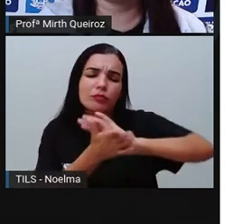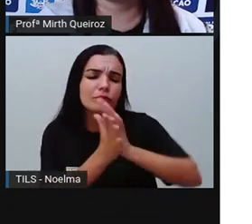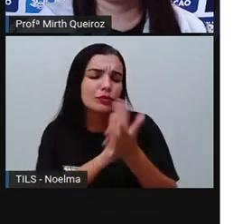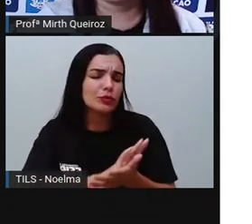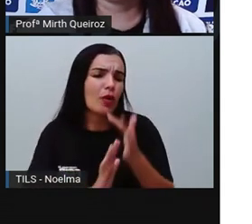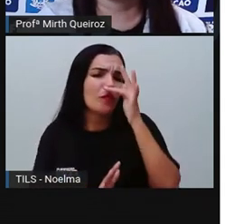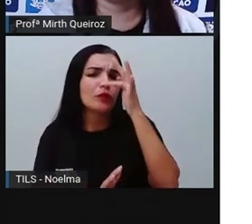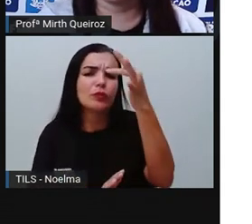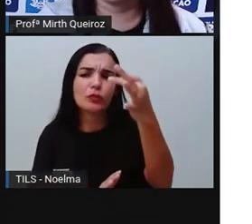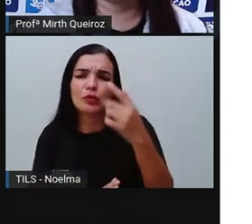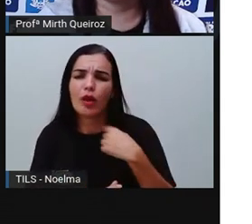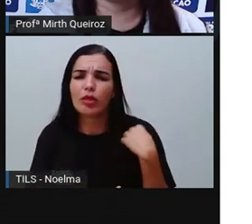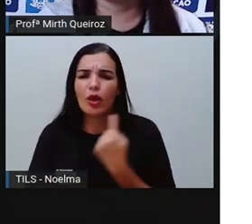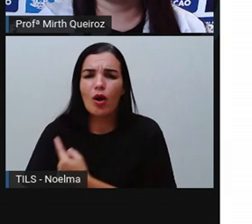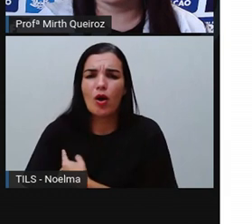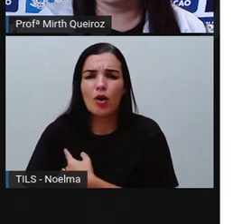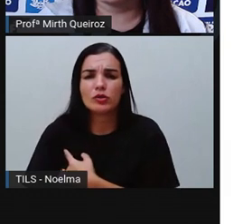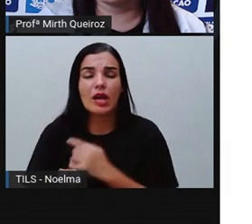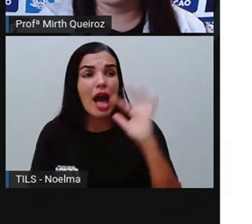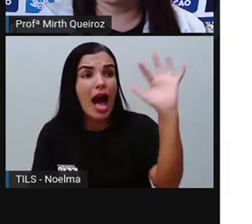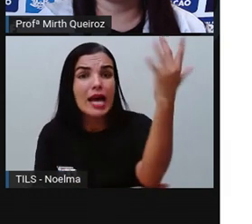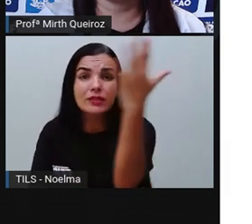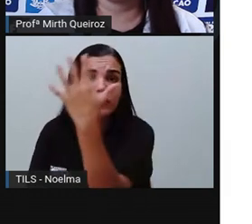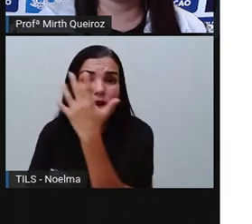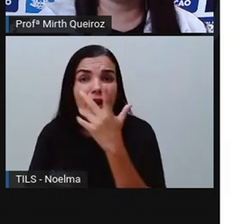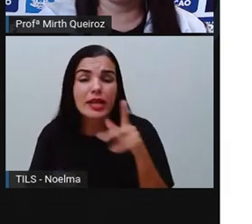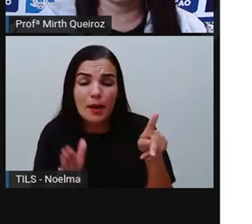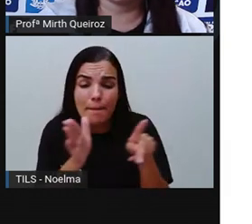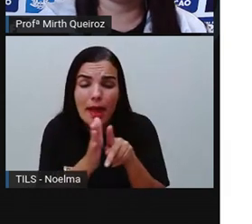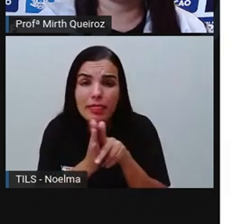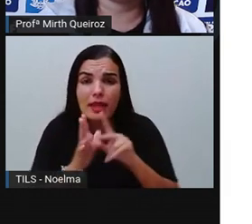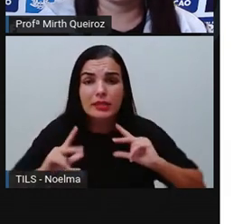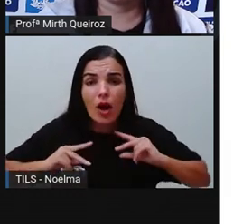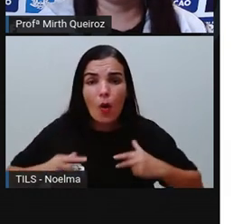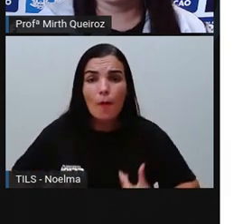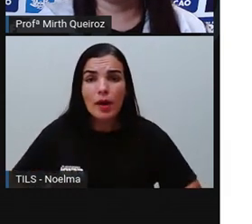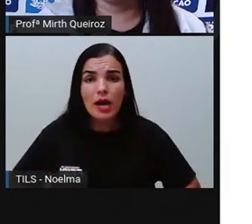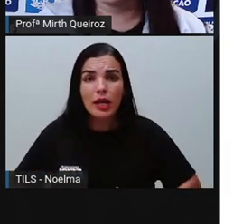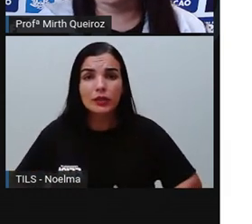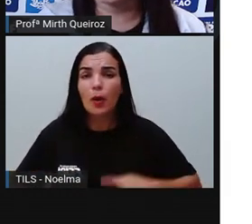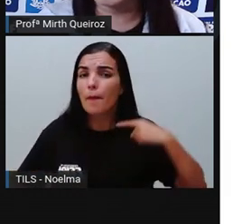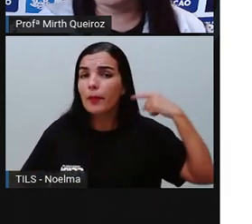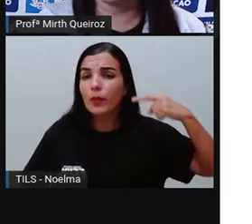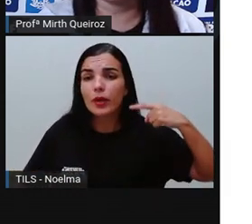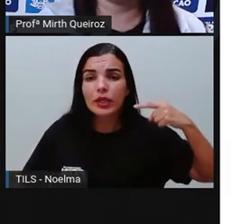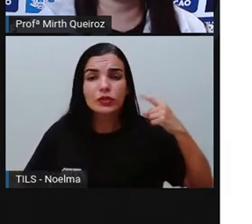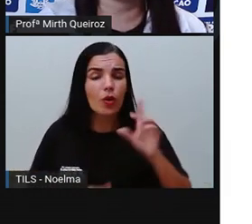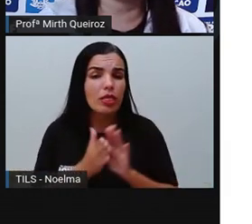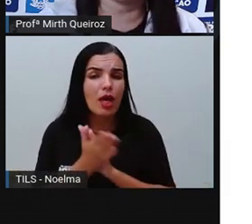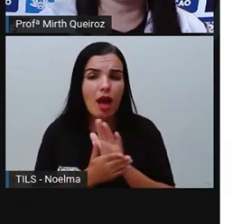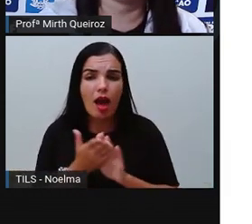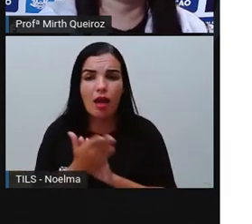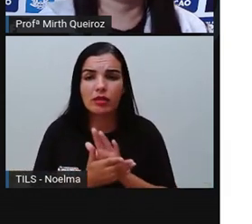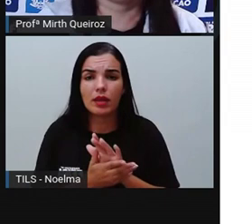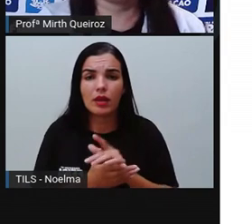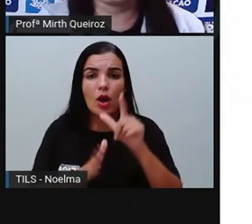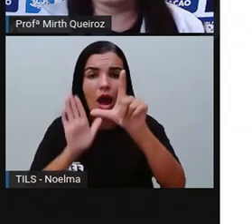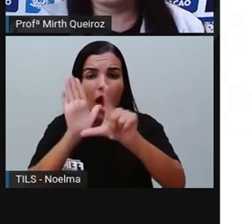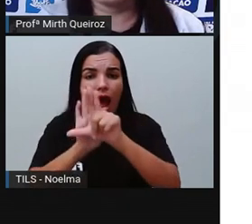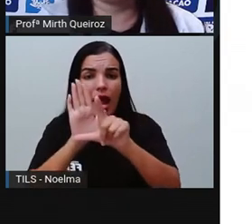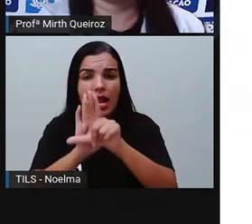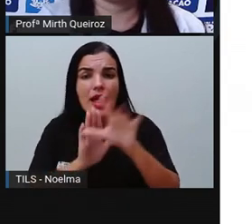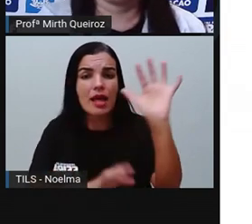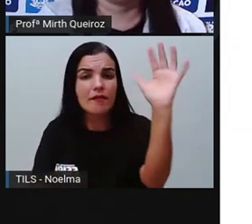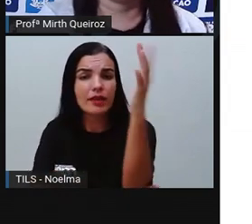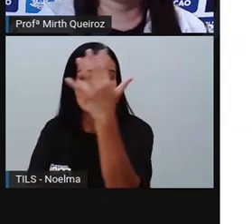futuro. As florestas são da humanidade, não dos políticos. O código florestal não pode mudar. O verde